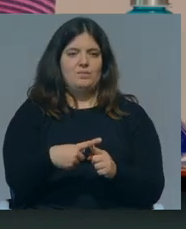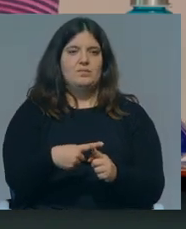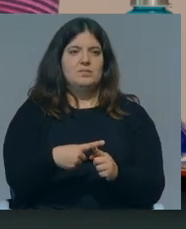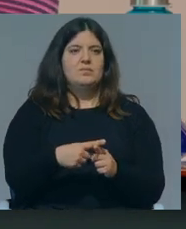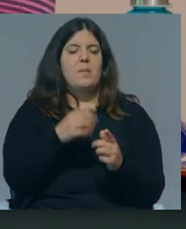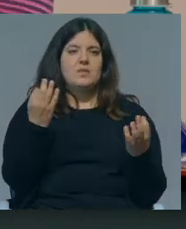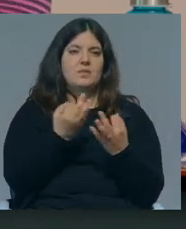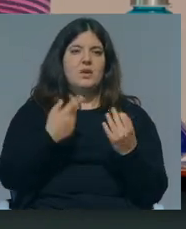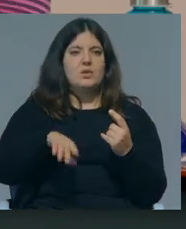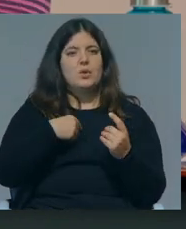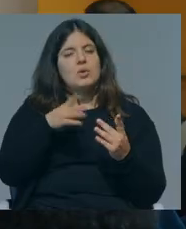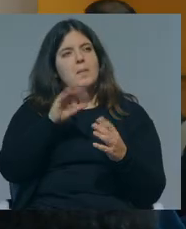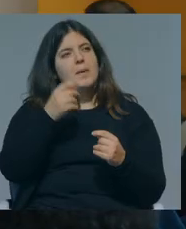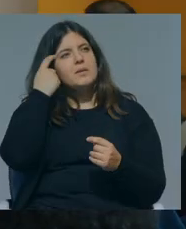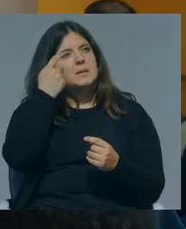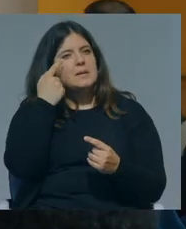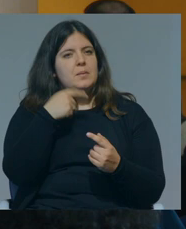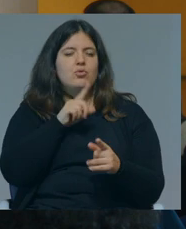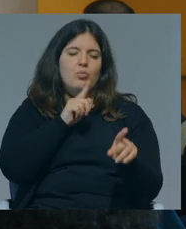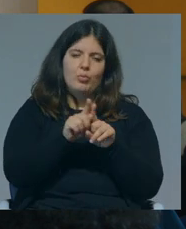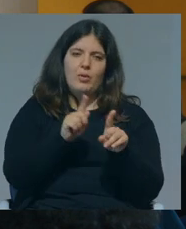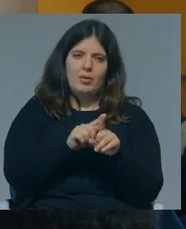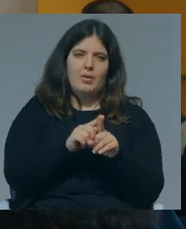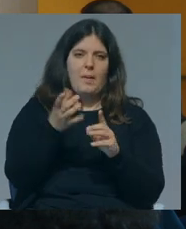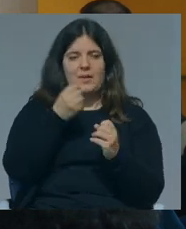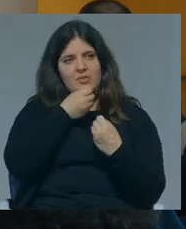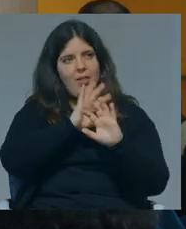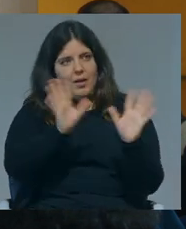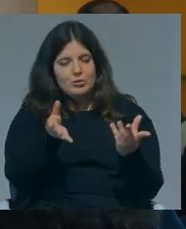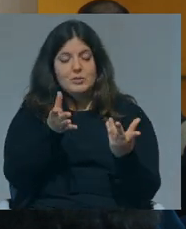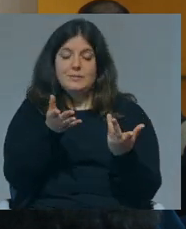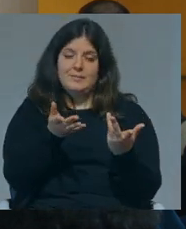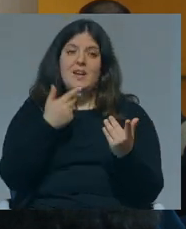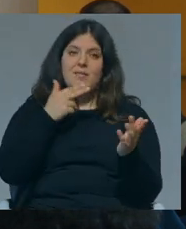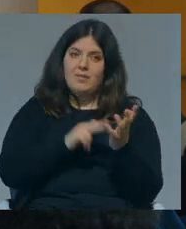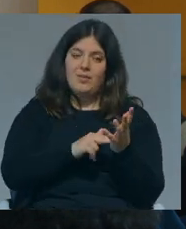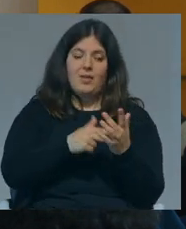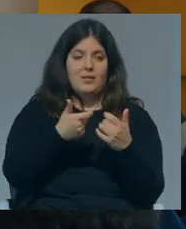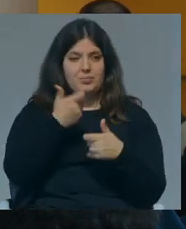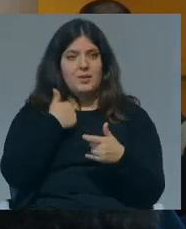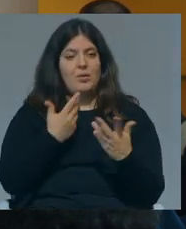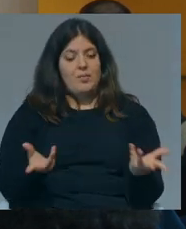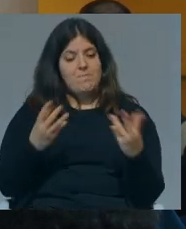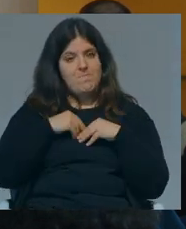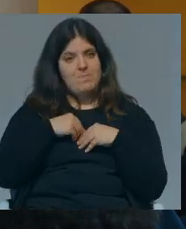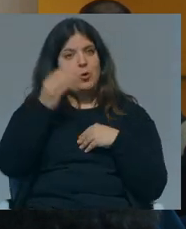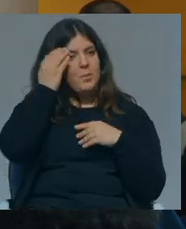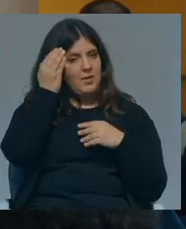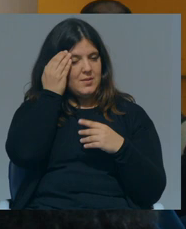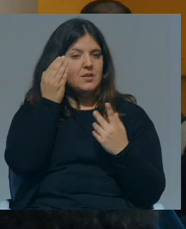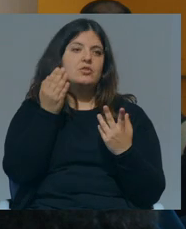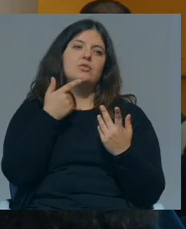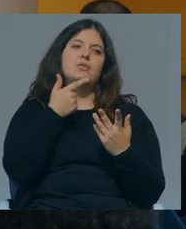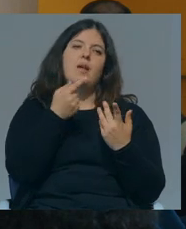de facto acho que nós temos de ser bastante mais pragmáticos em política, a verdade é que a evidência do ponto de vista da aquisição de competências